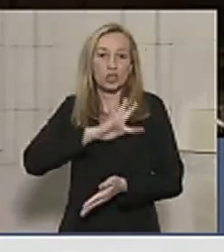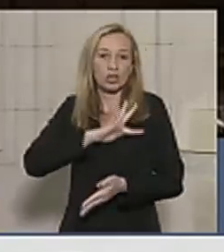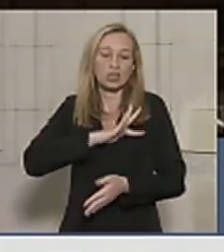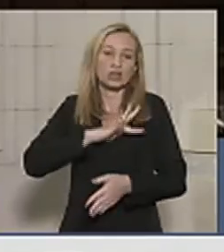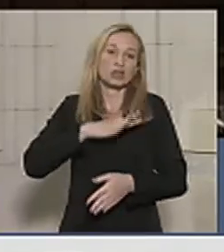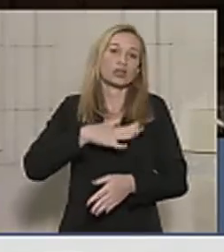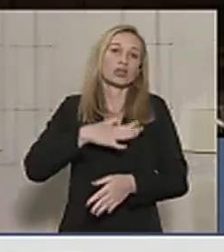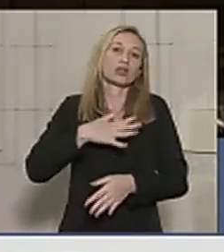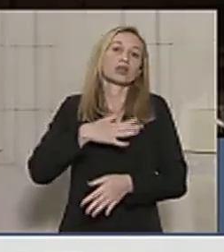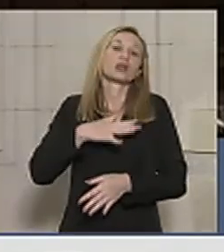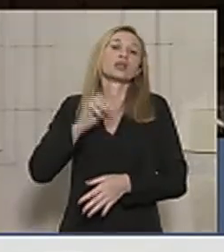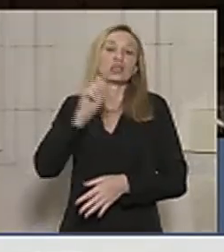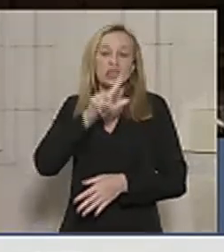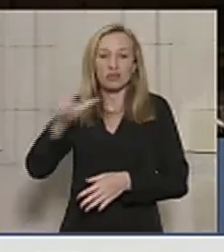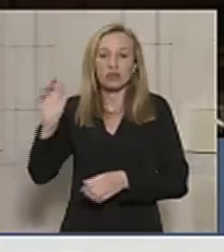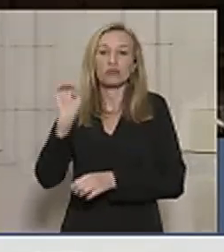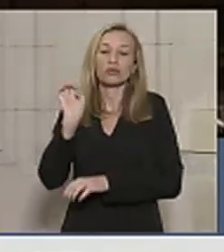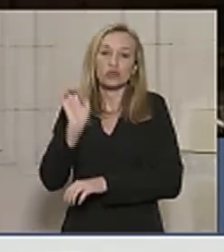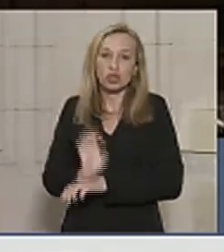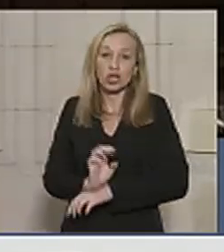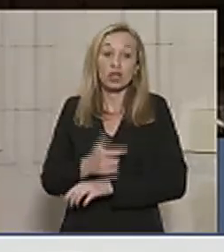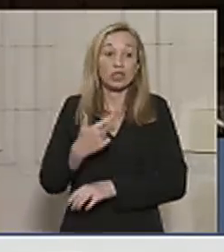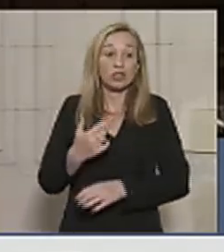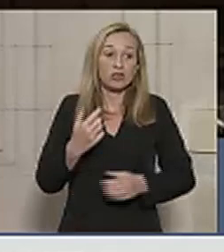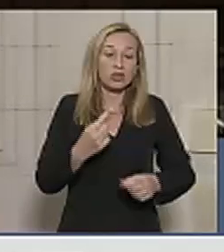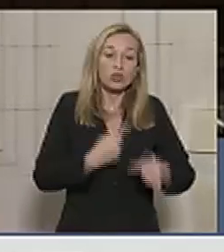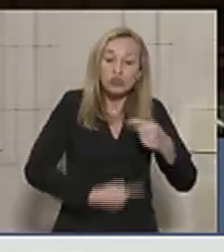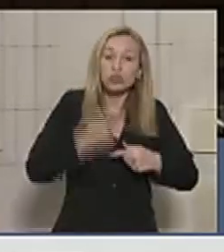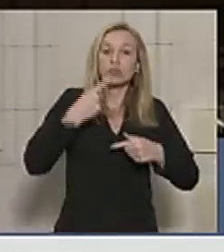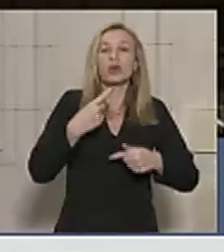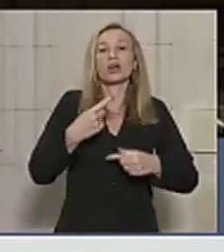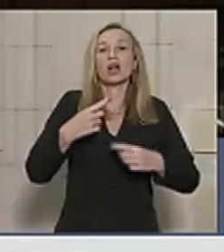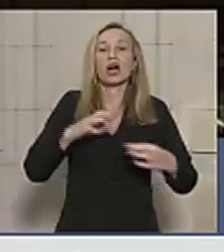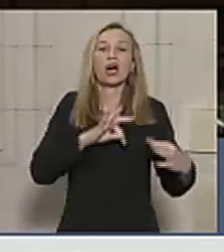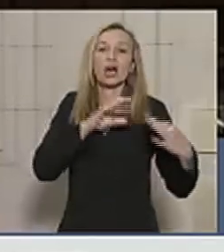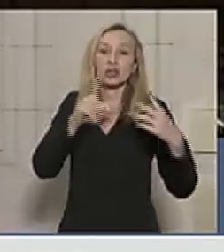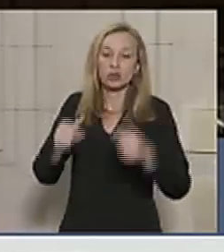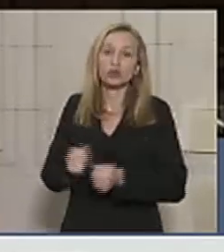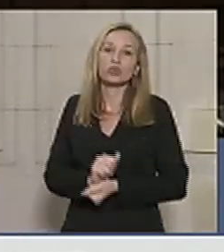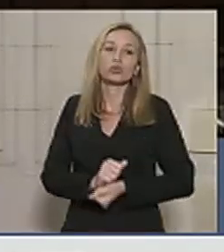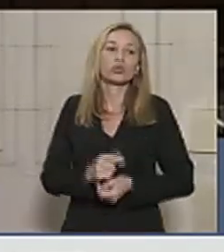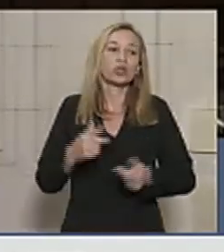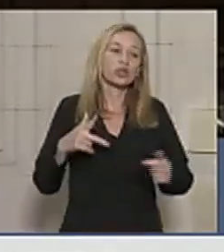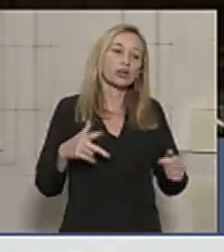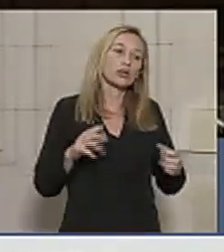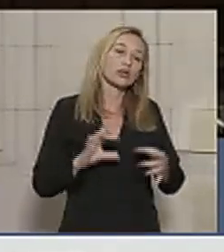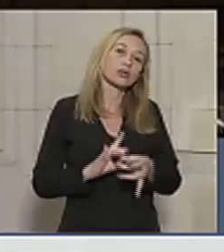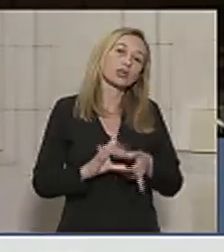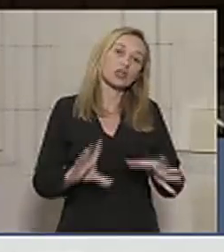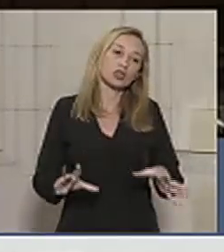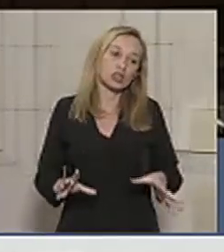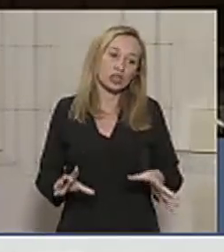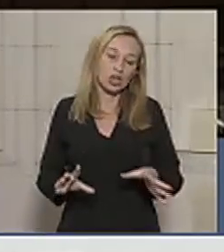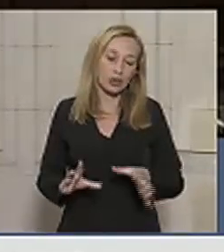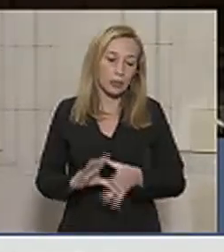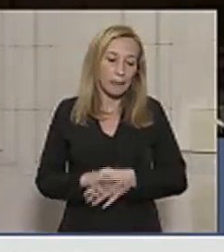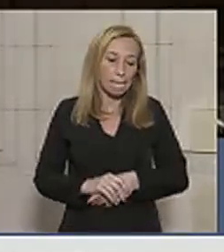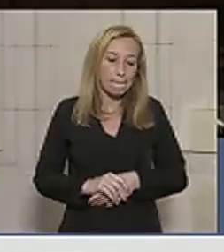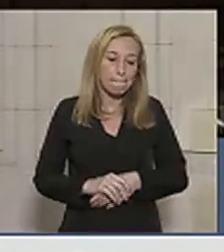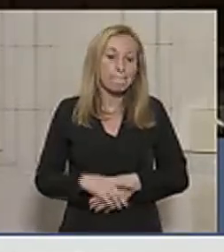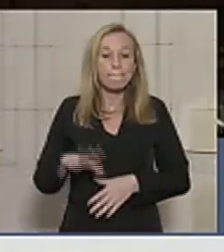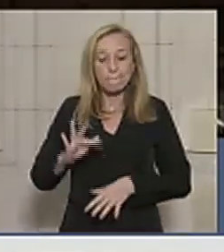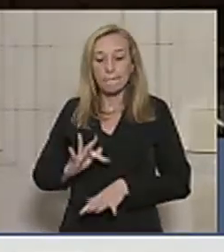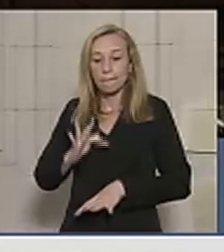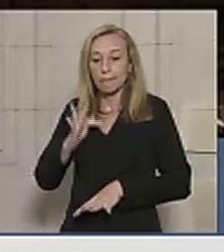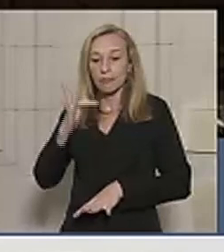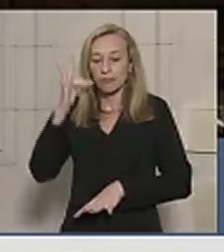tentar ali de todas as formas superar os entraves burocráticos e permitir o chamamento desses futuros